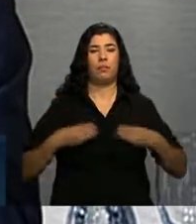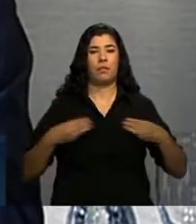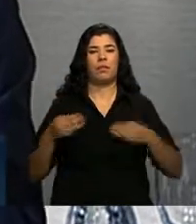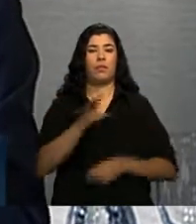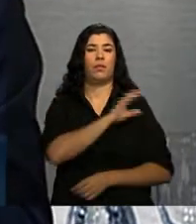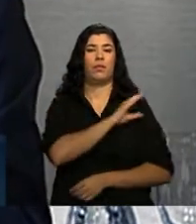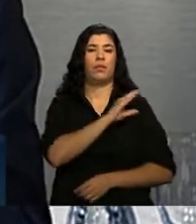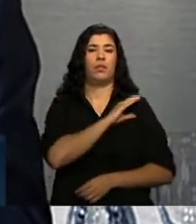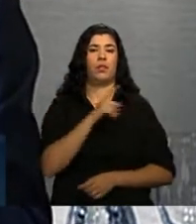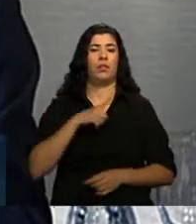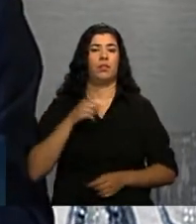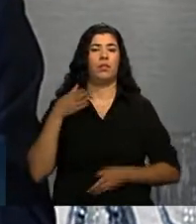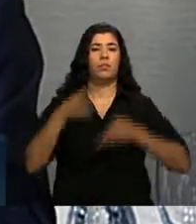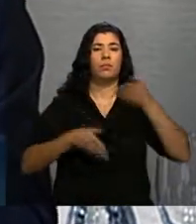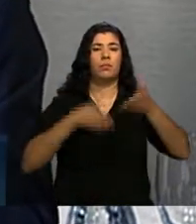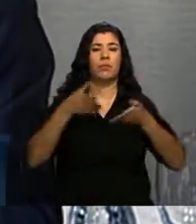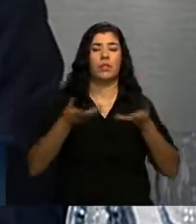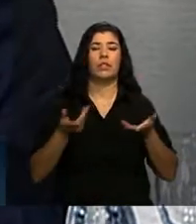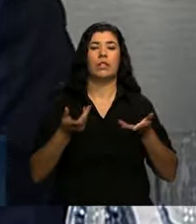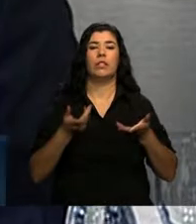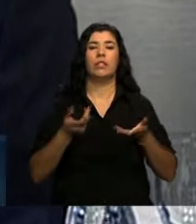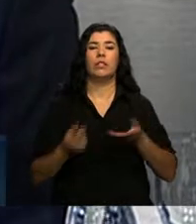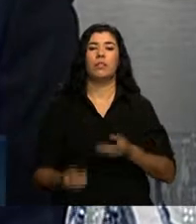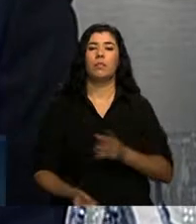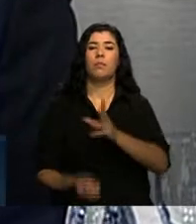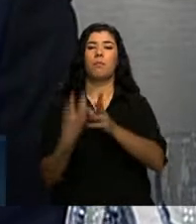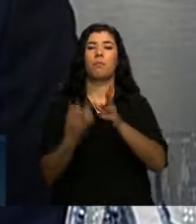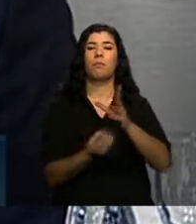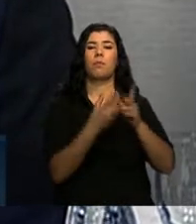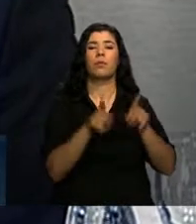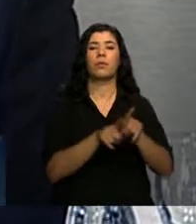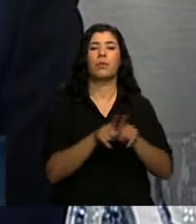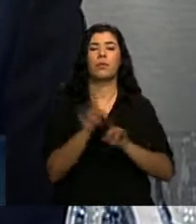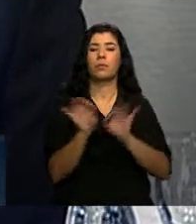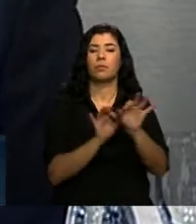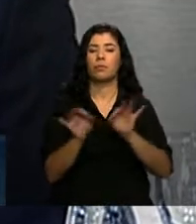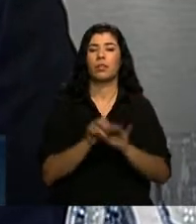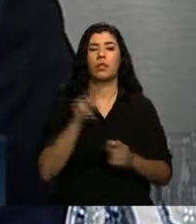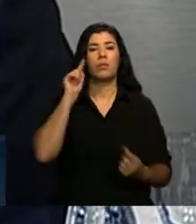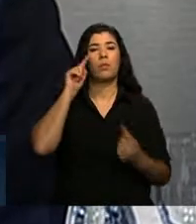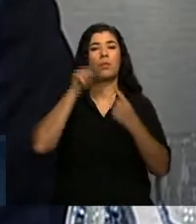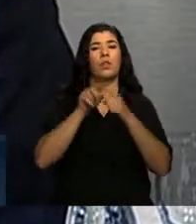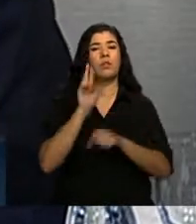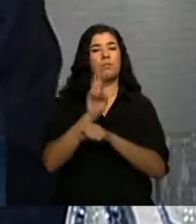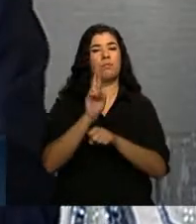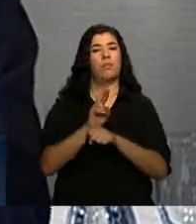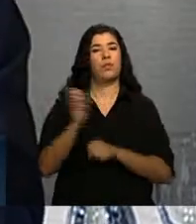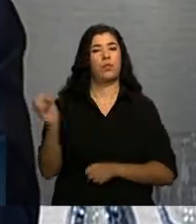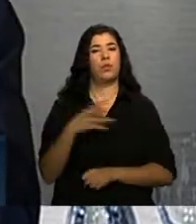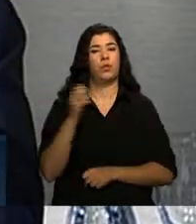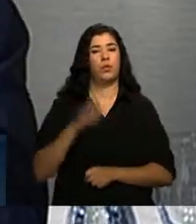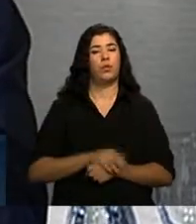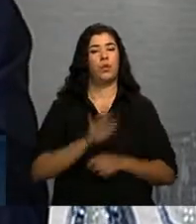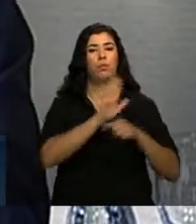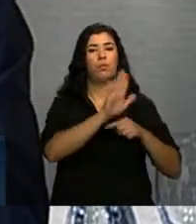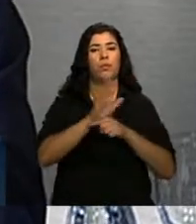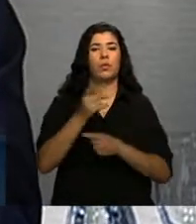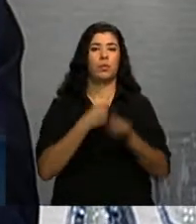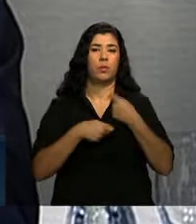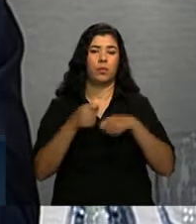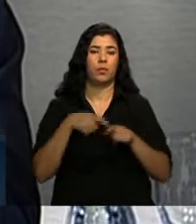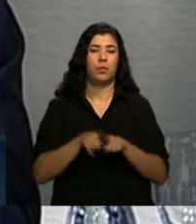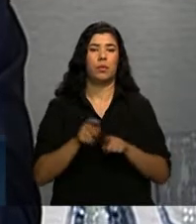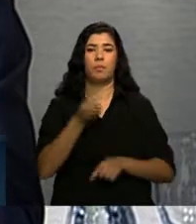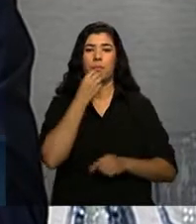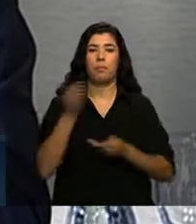coordenadores que participam como instituições produtoras, e também traçar esperança de novos financiamentos. Então, eu dou as vindas